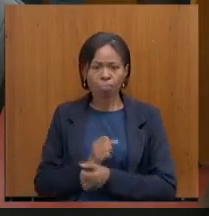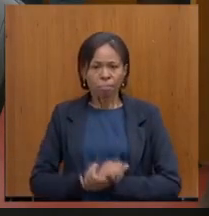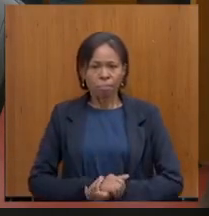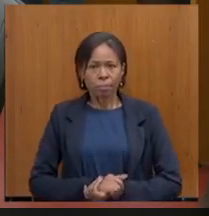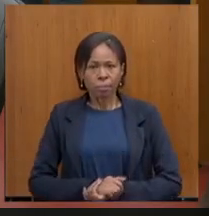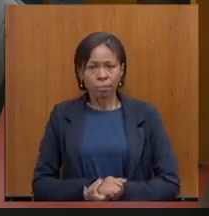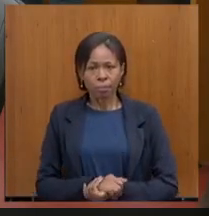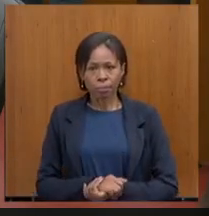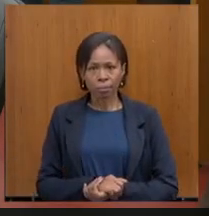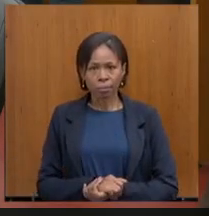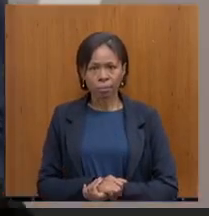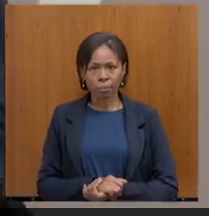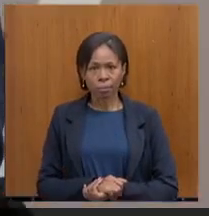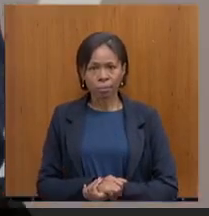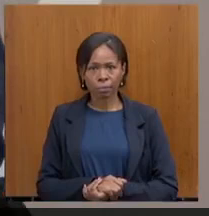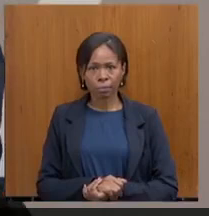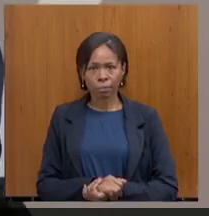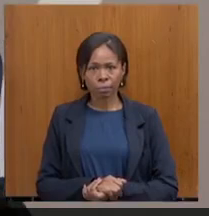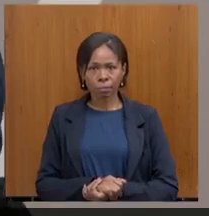Deixa eu me organizar aqui.